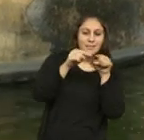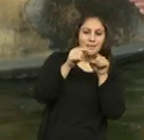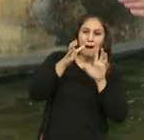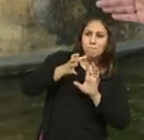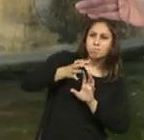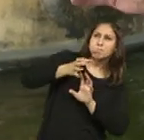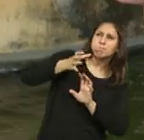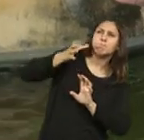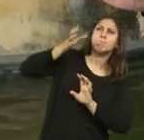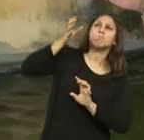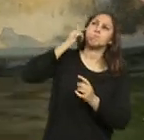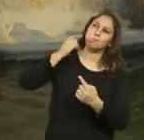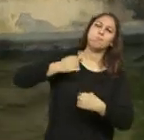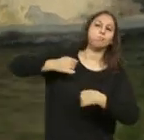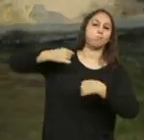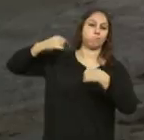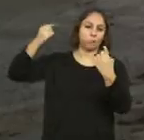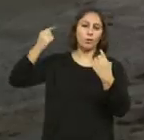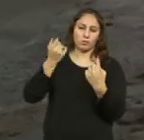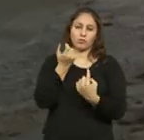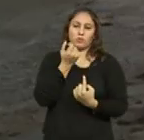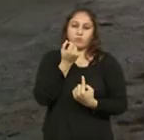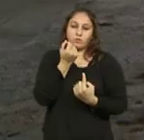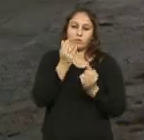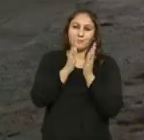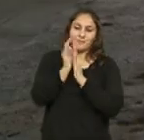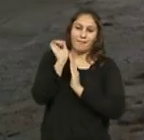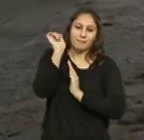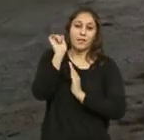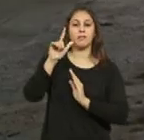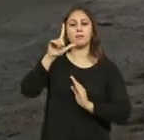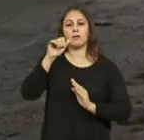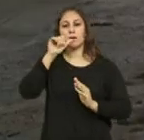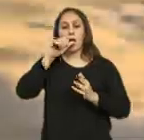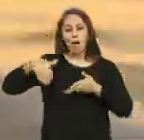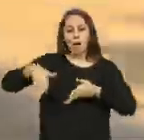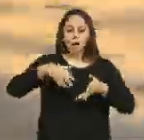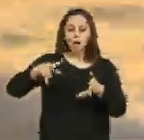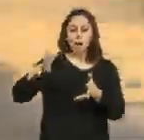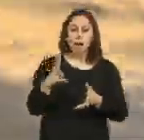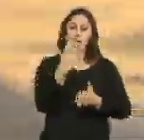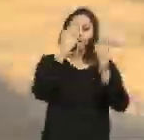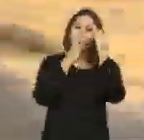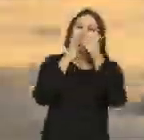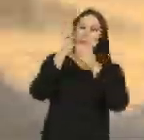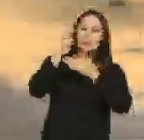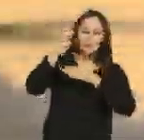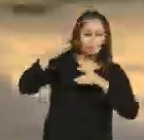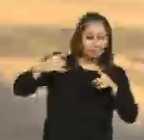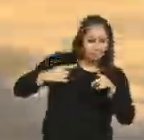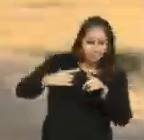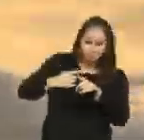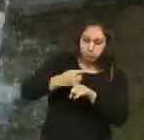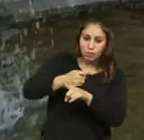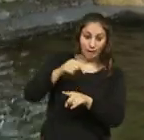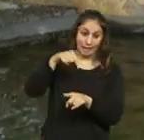e que são atravessados pelos quatro rios do paraíso, não é? A água é aqui